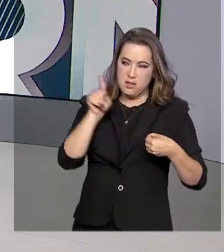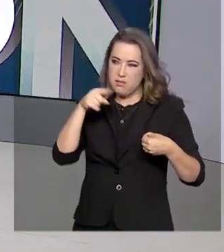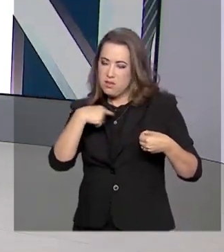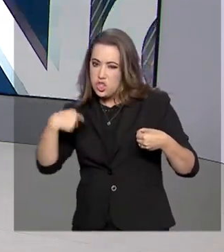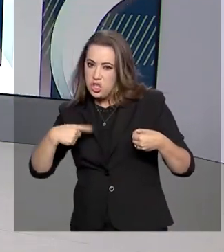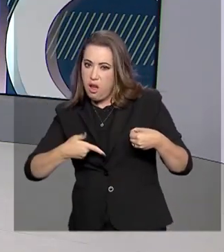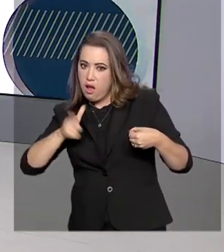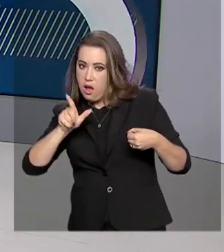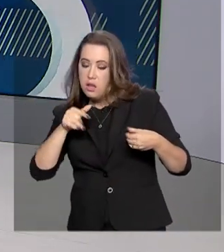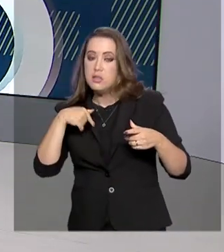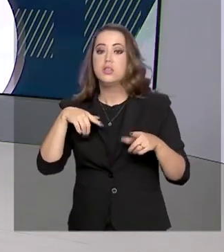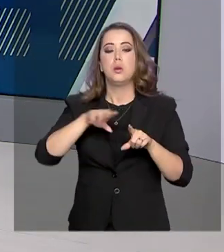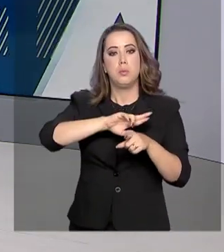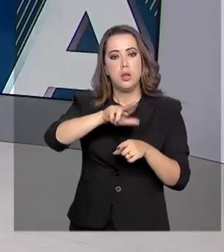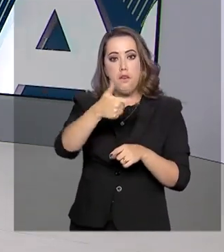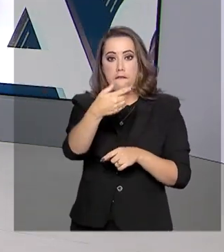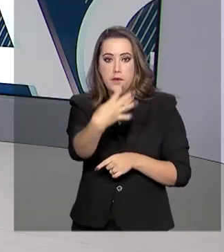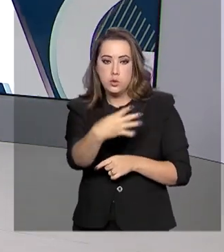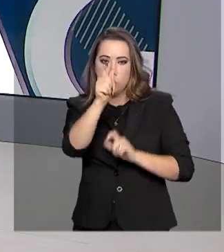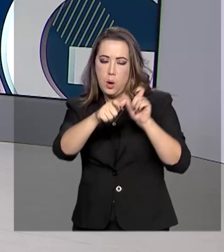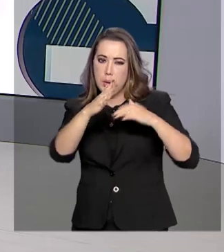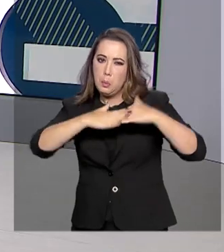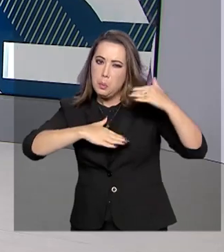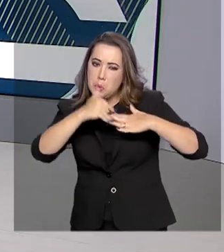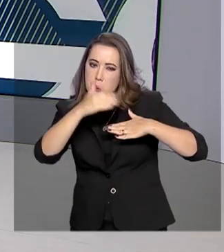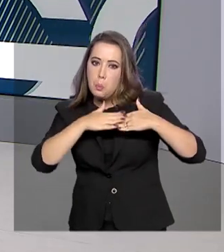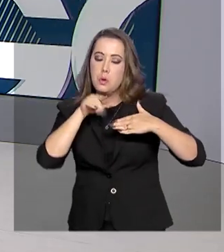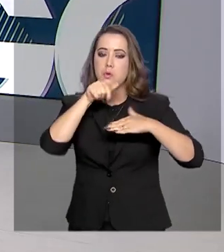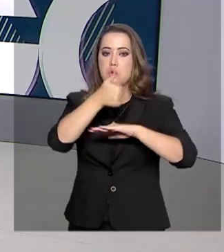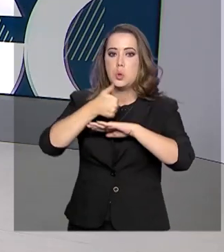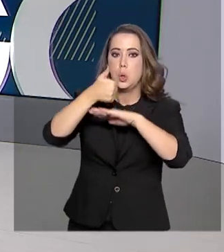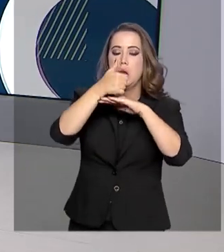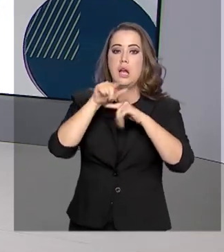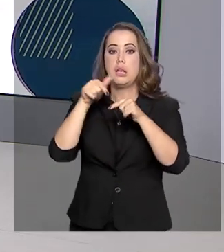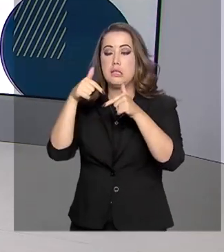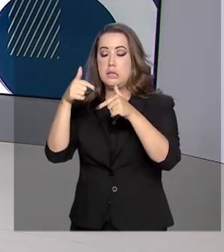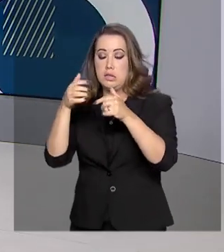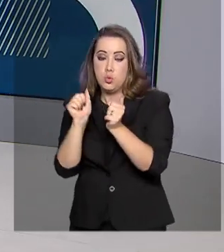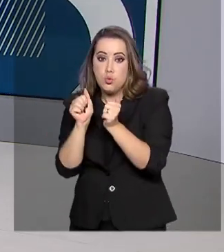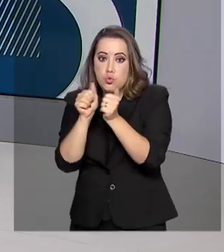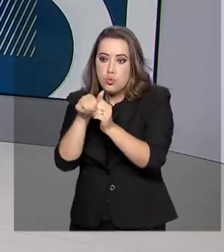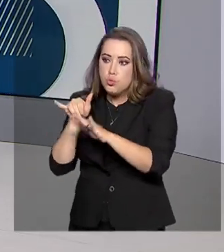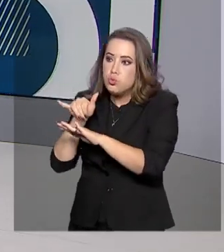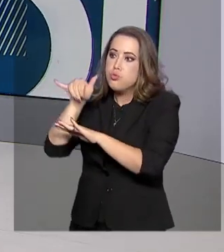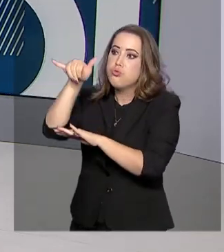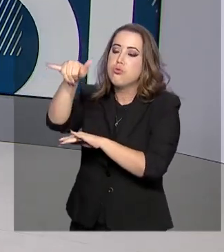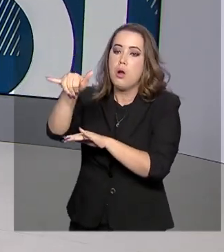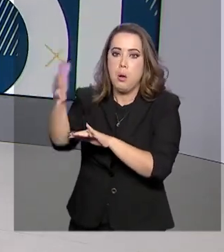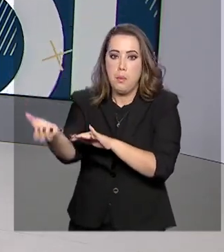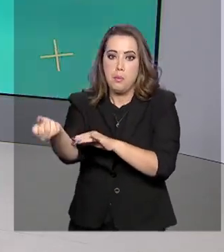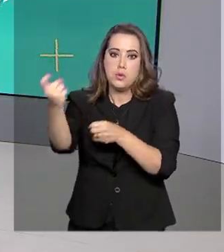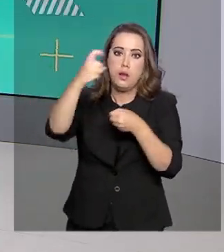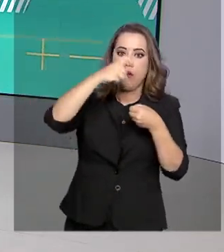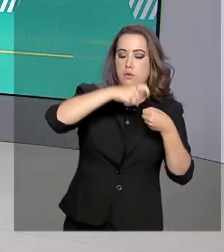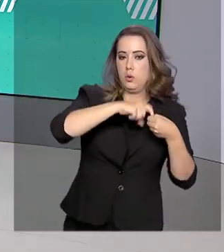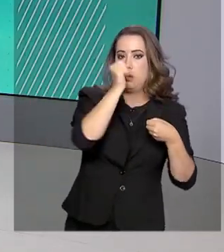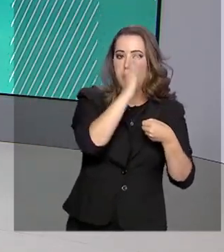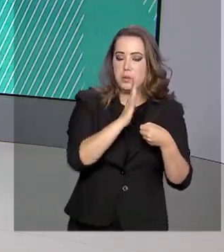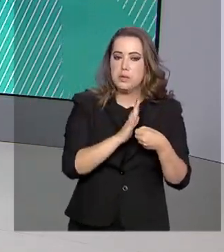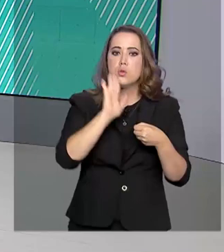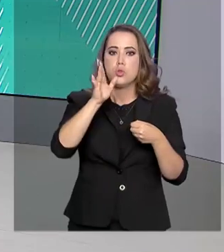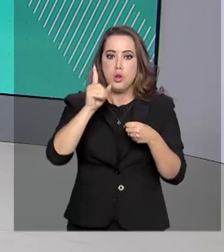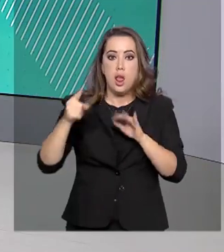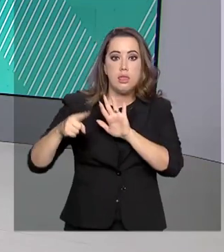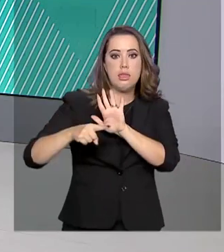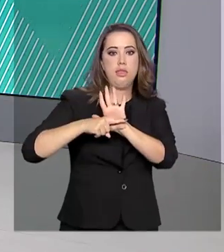profissionais envolvidos no processo, como tripulação, profissionais de saúde e de comunicação, deram negativo. O resultado se